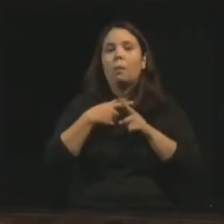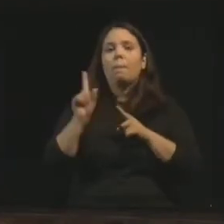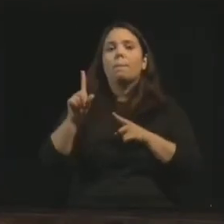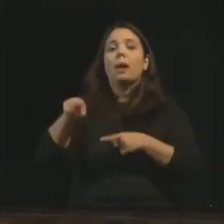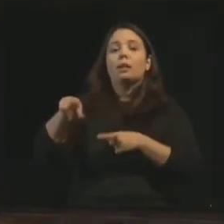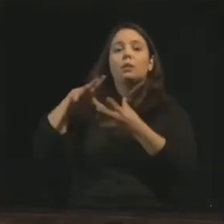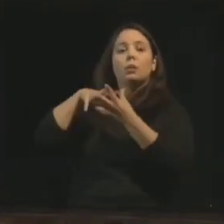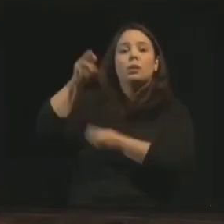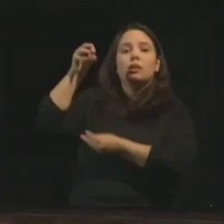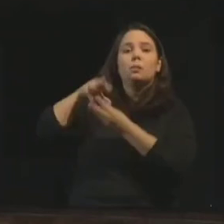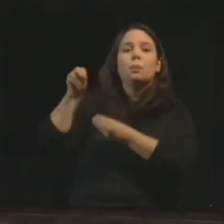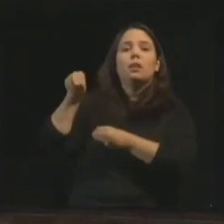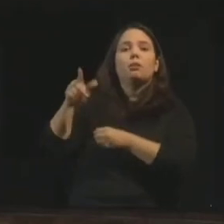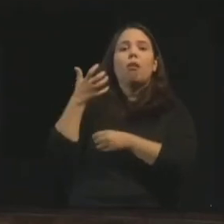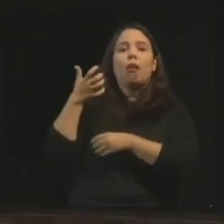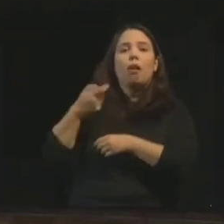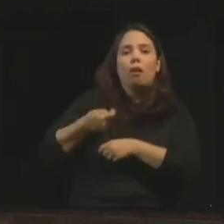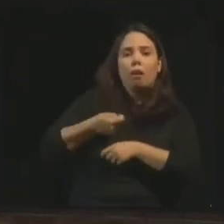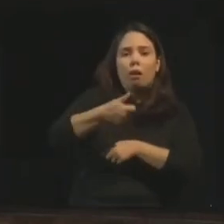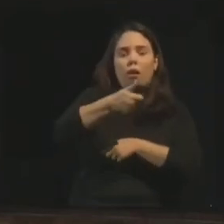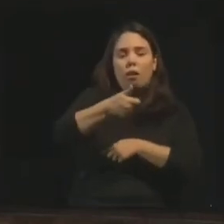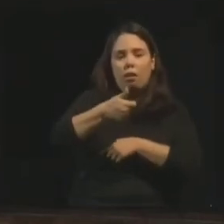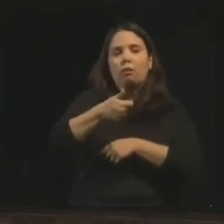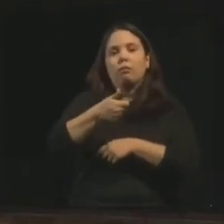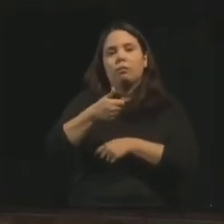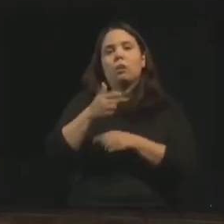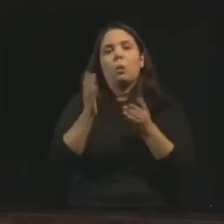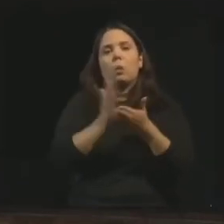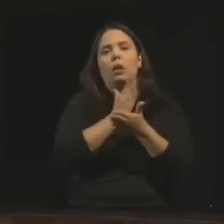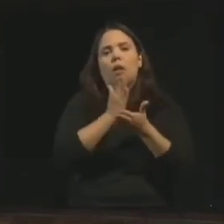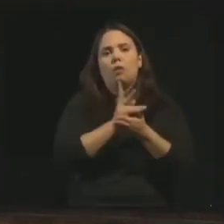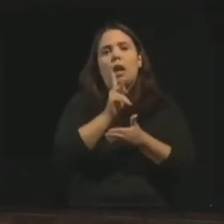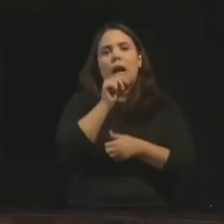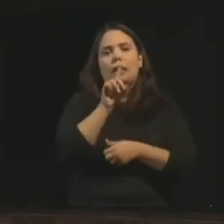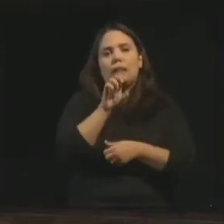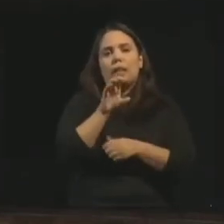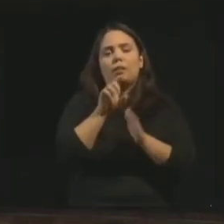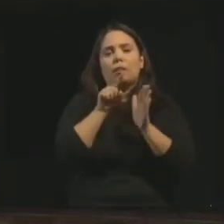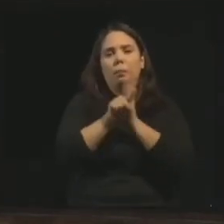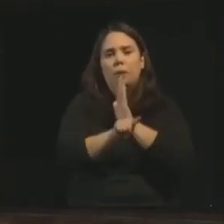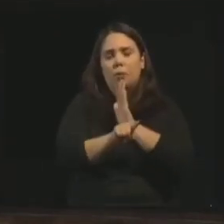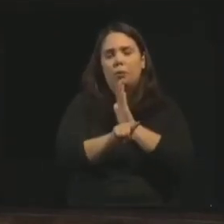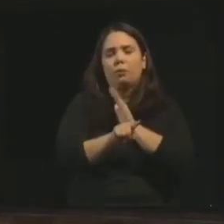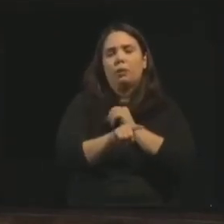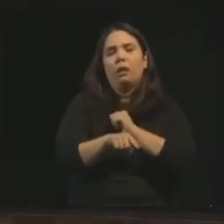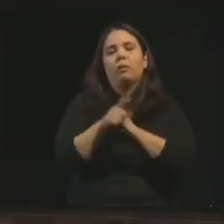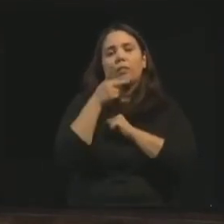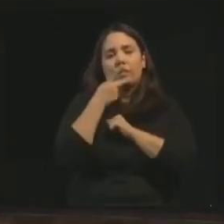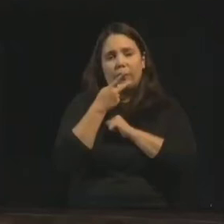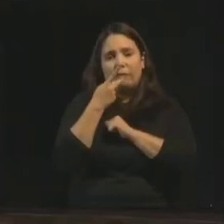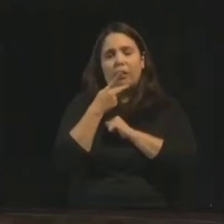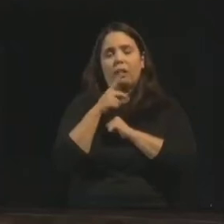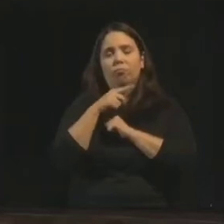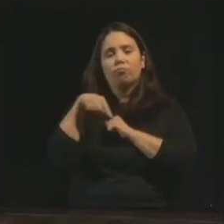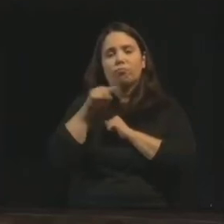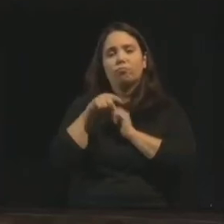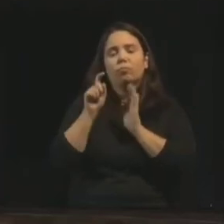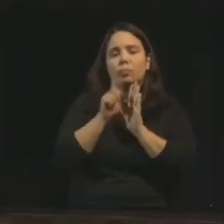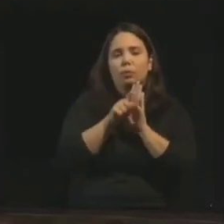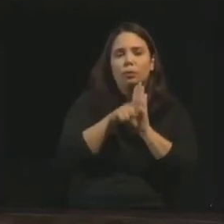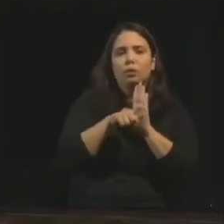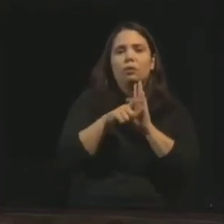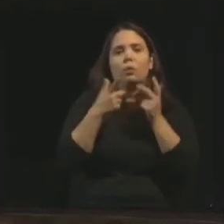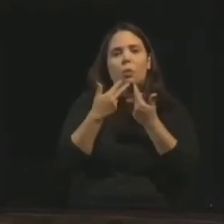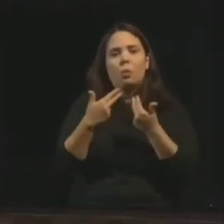enganando. Então, Kardec vai perguntar no item 303. As mistificações constituem dos escolhos um dos obstáculos